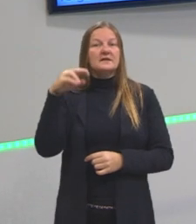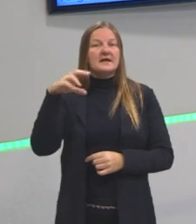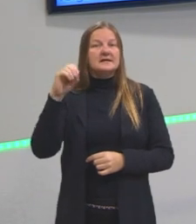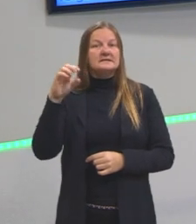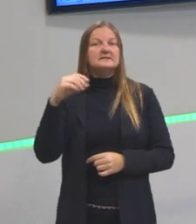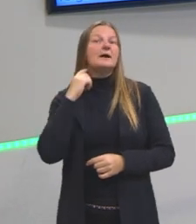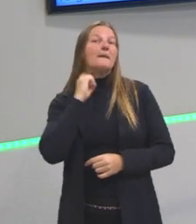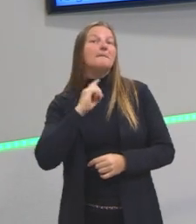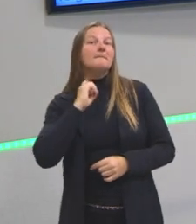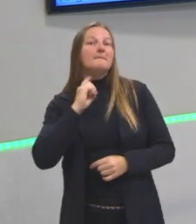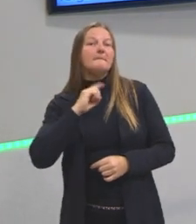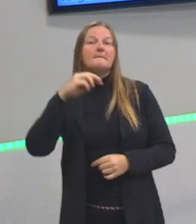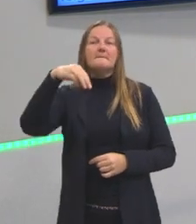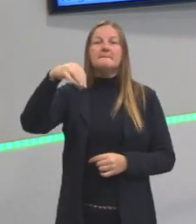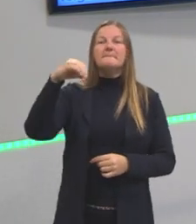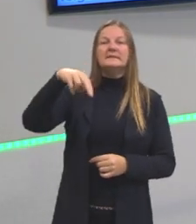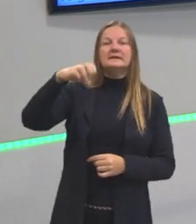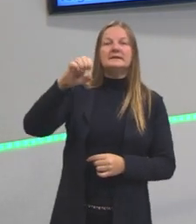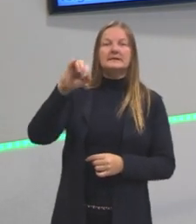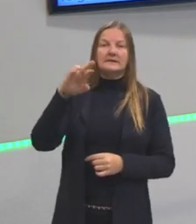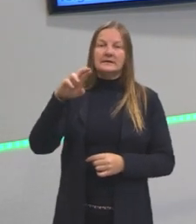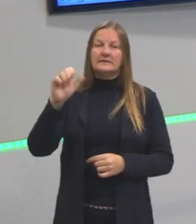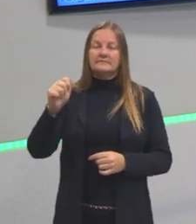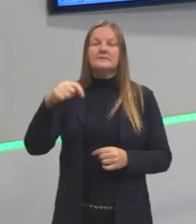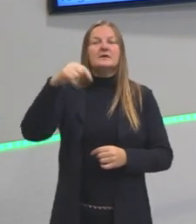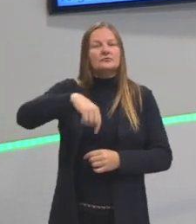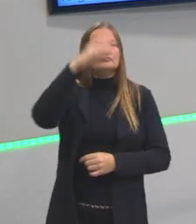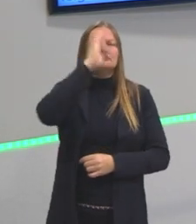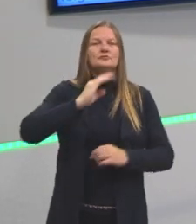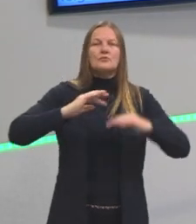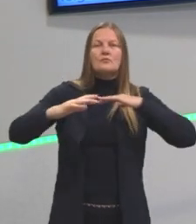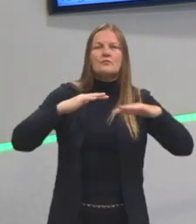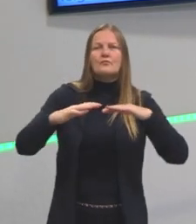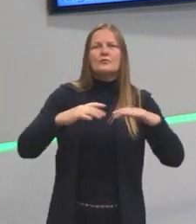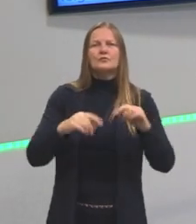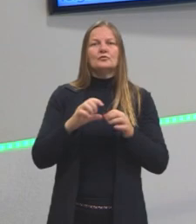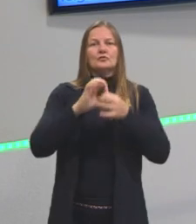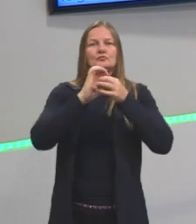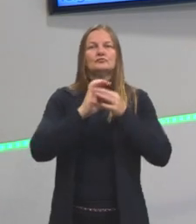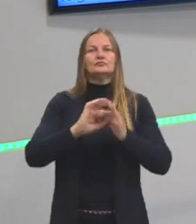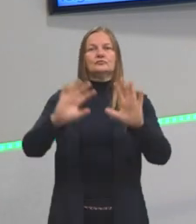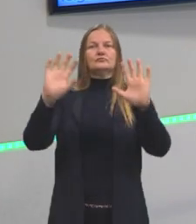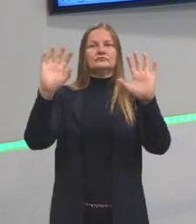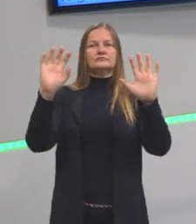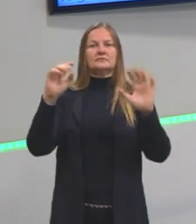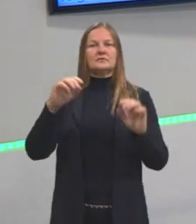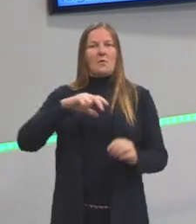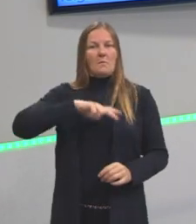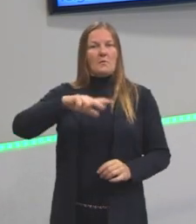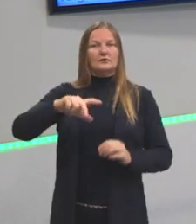movimentos que tem aqui no Brasil de se liberar da coroa portuguesa.